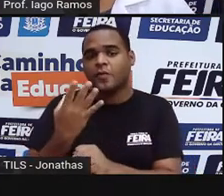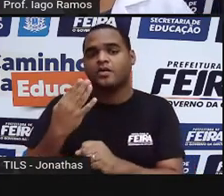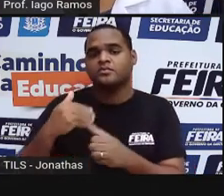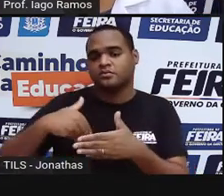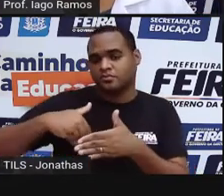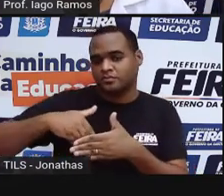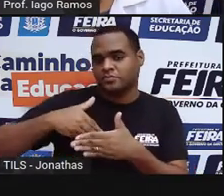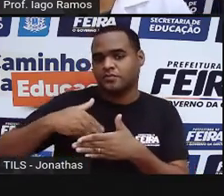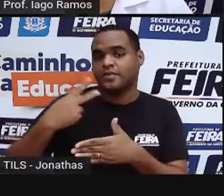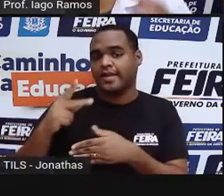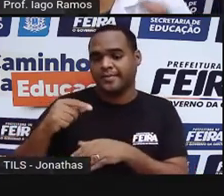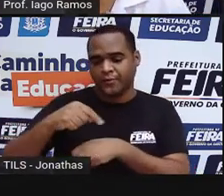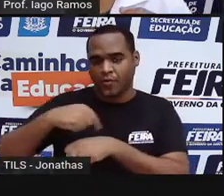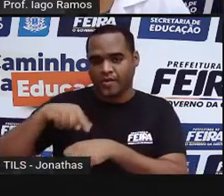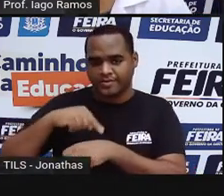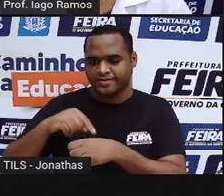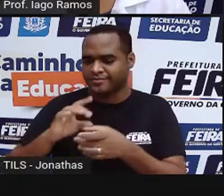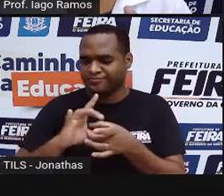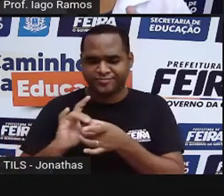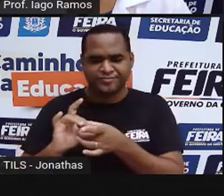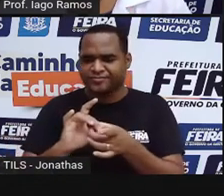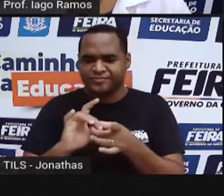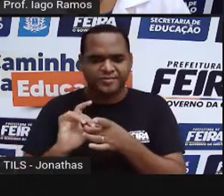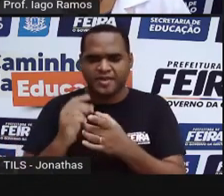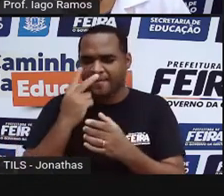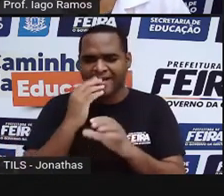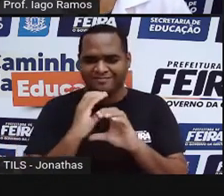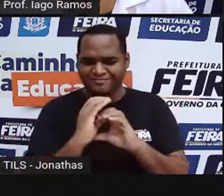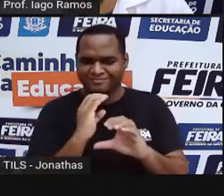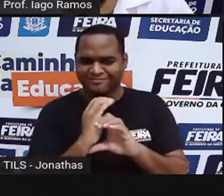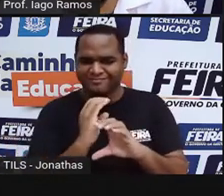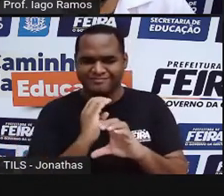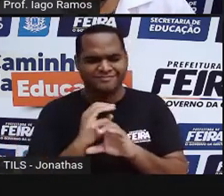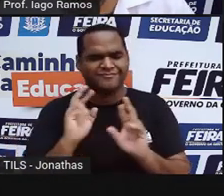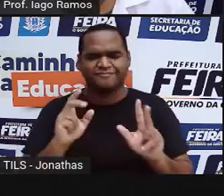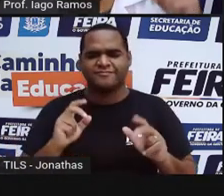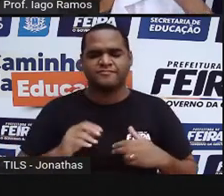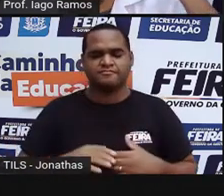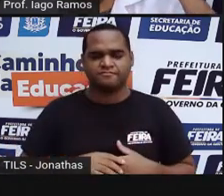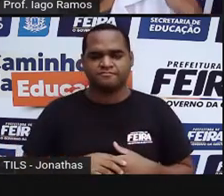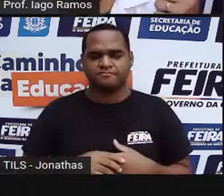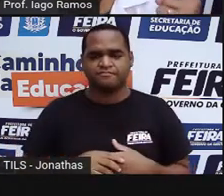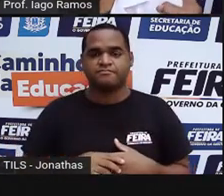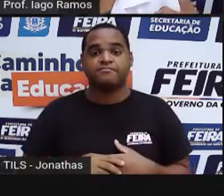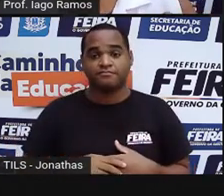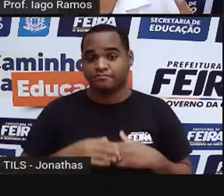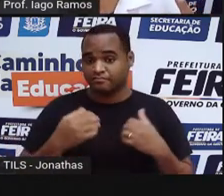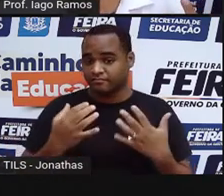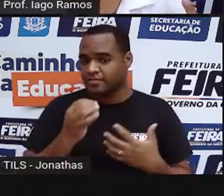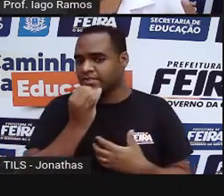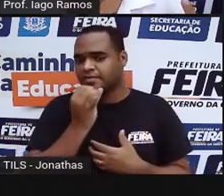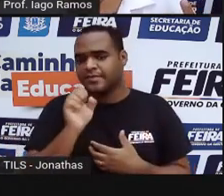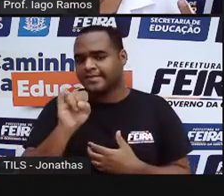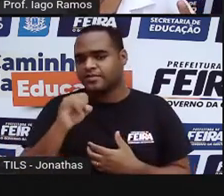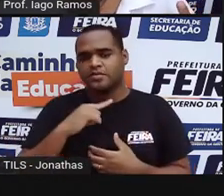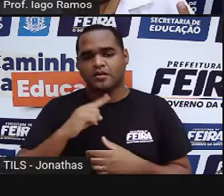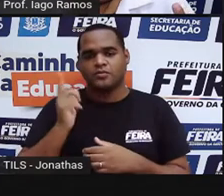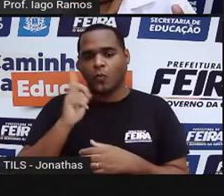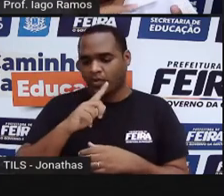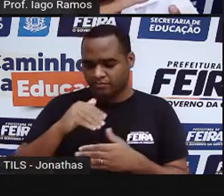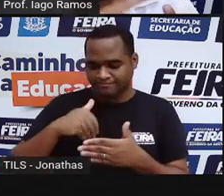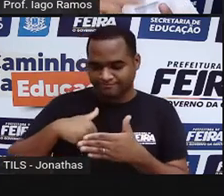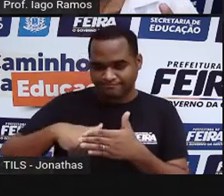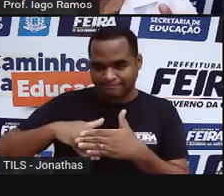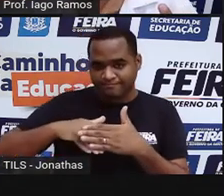e o tempo da partida não se relacionam, não há uma comunicação. Por exemplo, se um gol é feito aos 15 minutos,